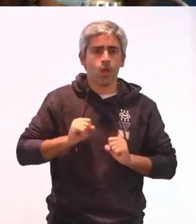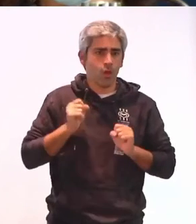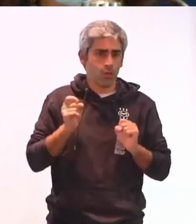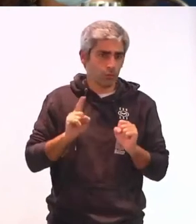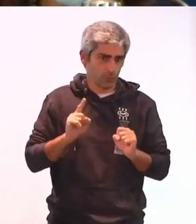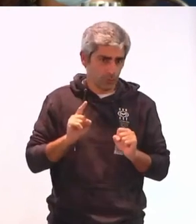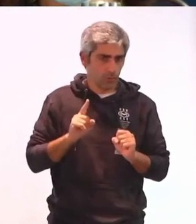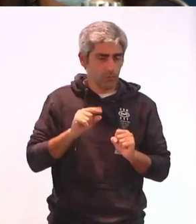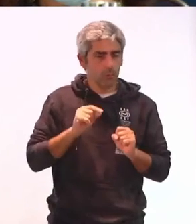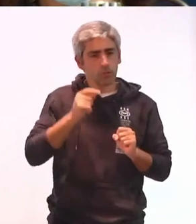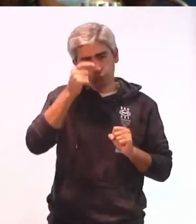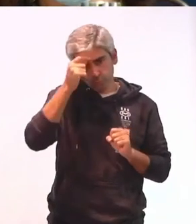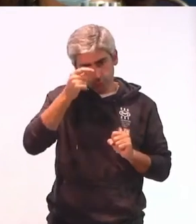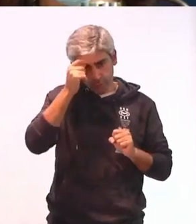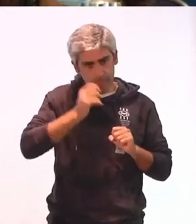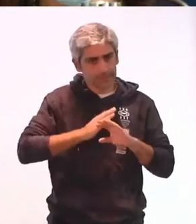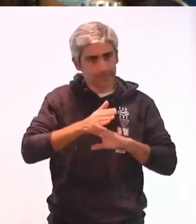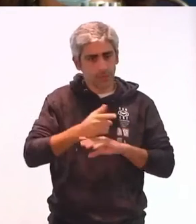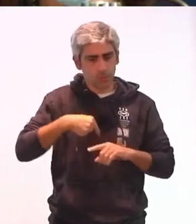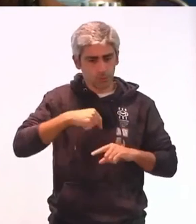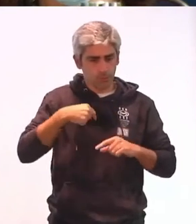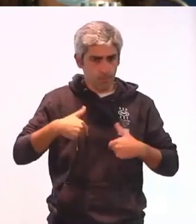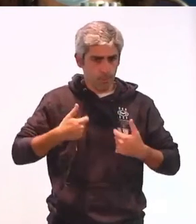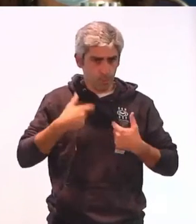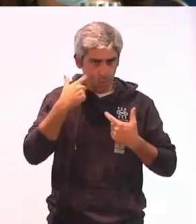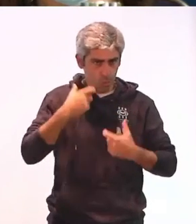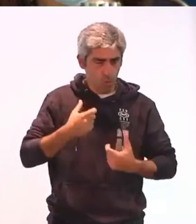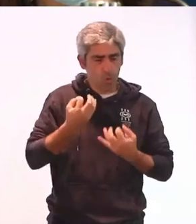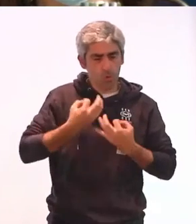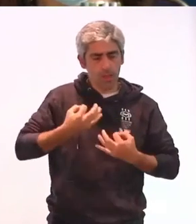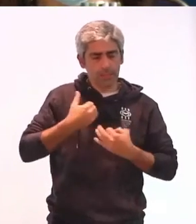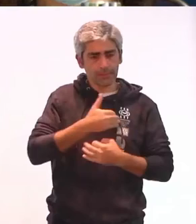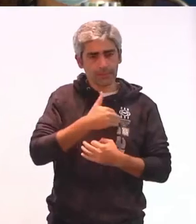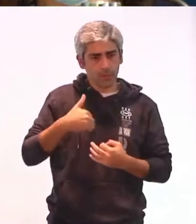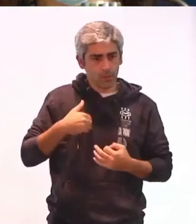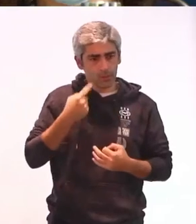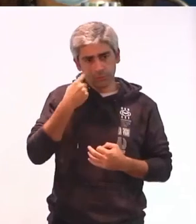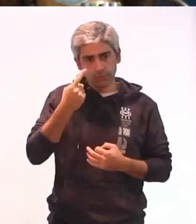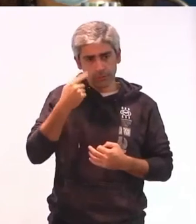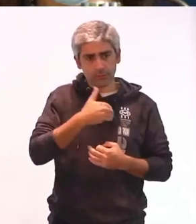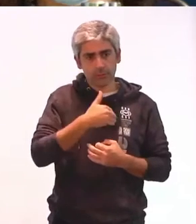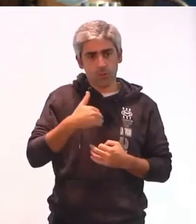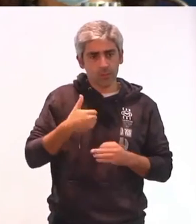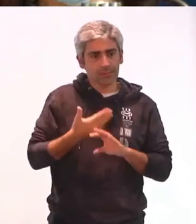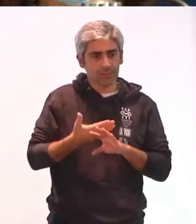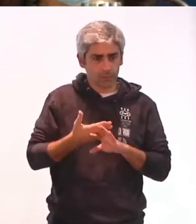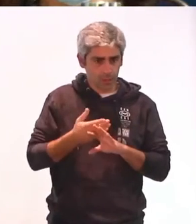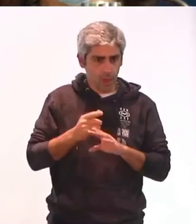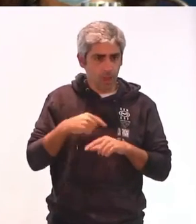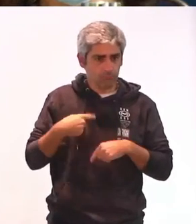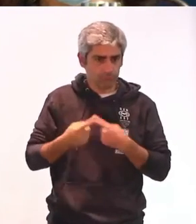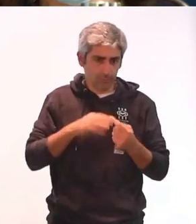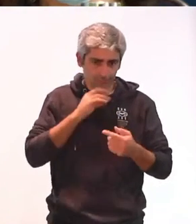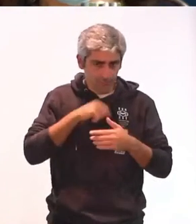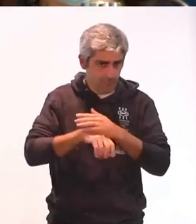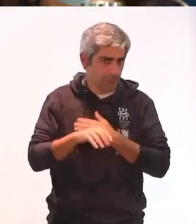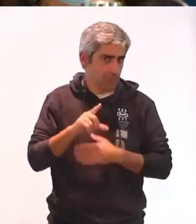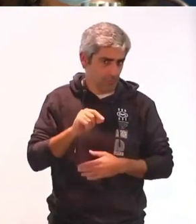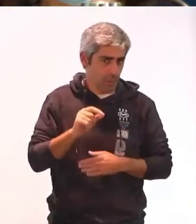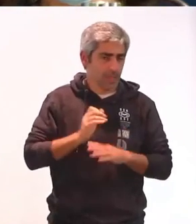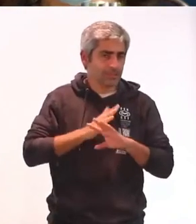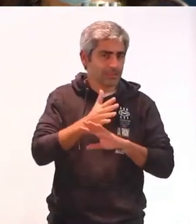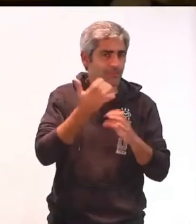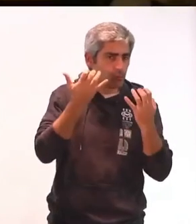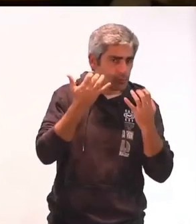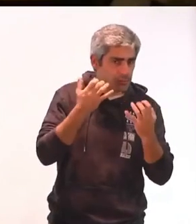no respeito e acesso aos nossos próprios corpos, no acesso aos cuidados de saúde e, em particular, ao da saúde sexual e reprodutiva, no acesso à